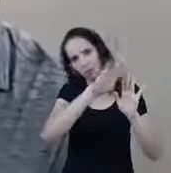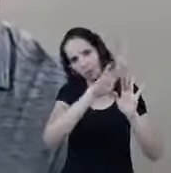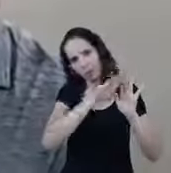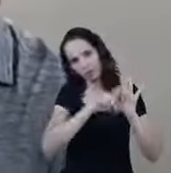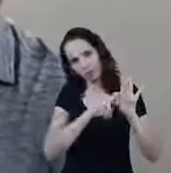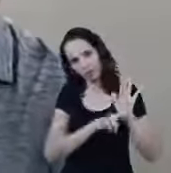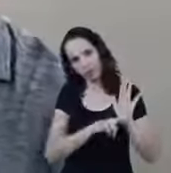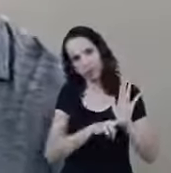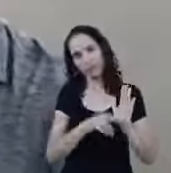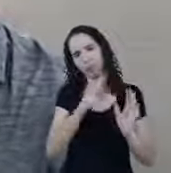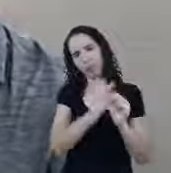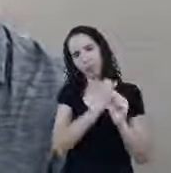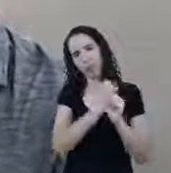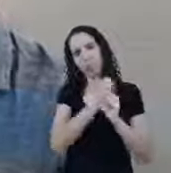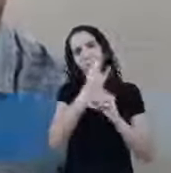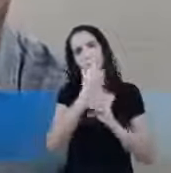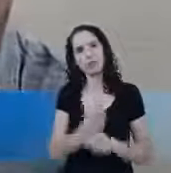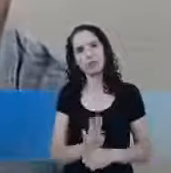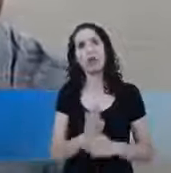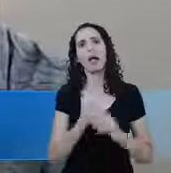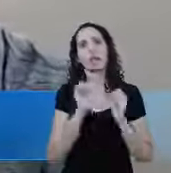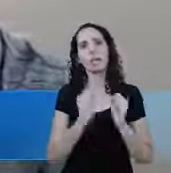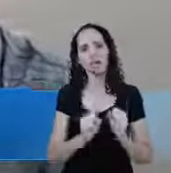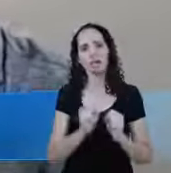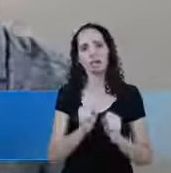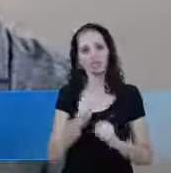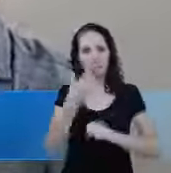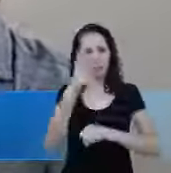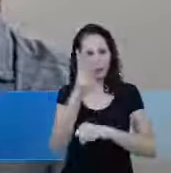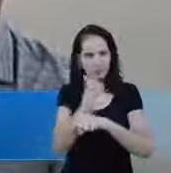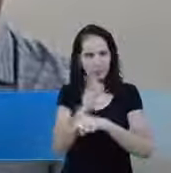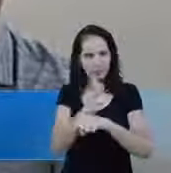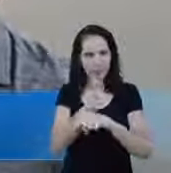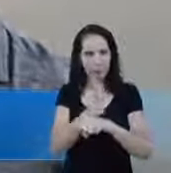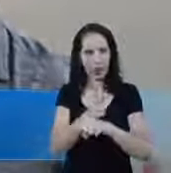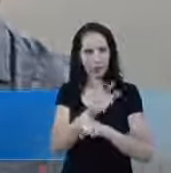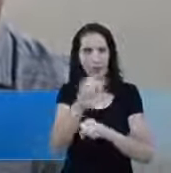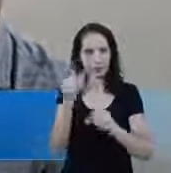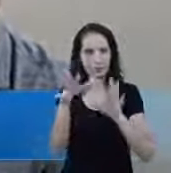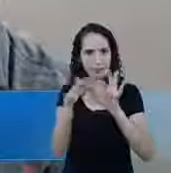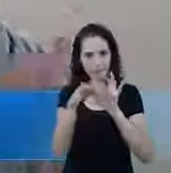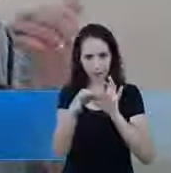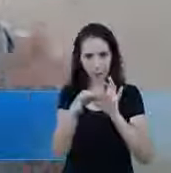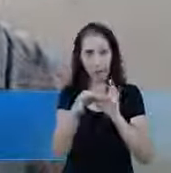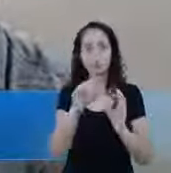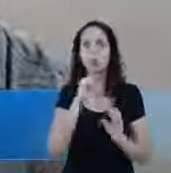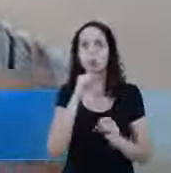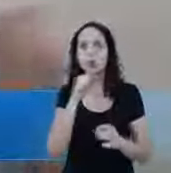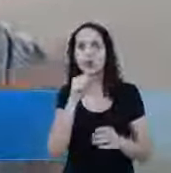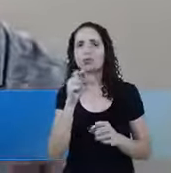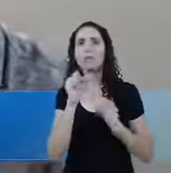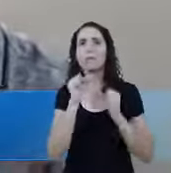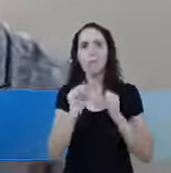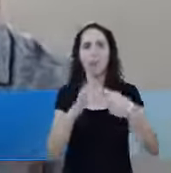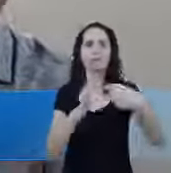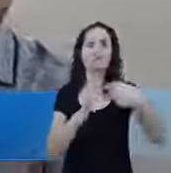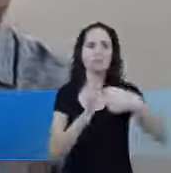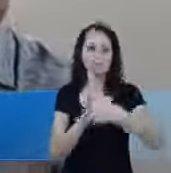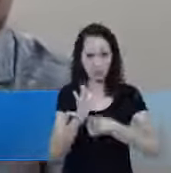passo A Marcia pode fazer um passo a passo Com a gente A gente pode gravar isso Para você estar conectado Envie suas dúvidas Sugestões